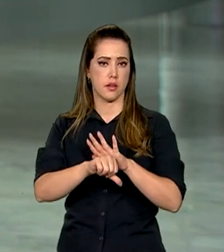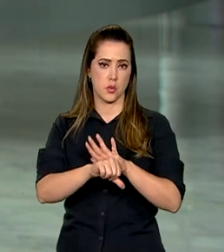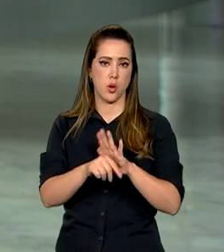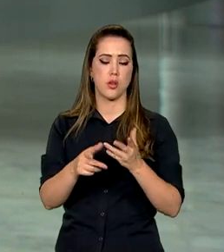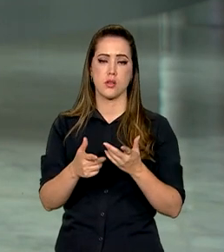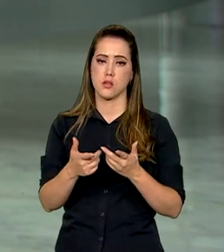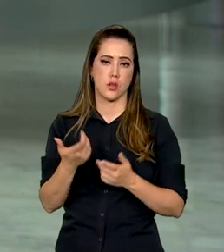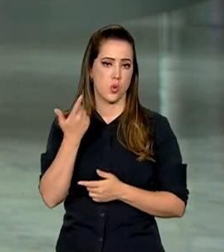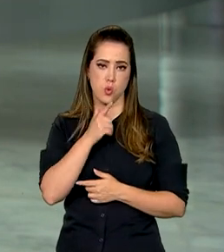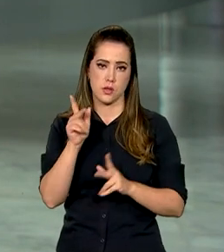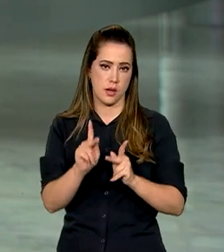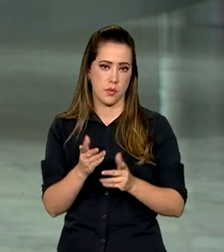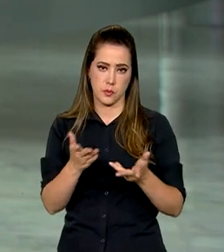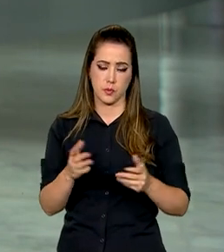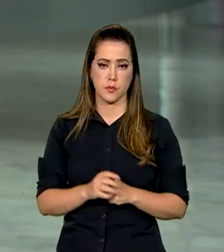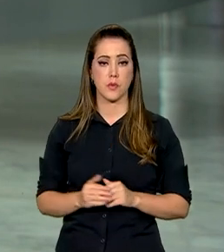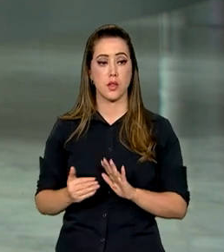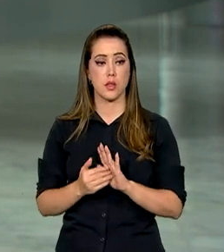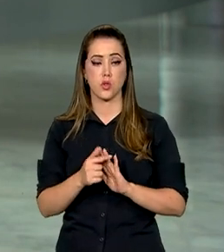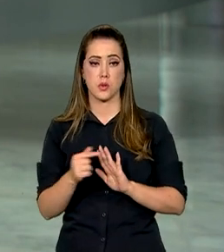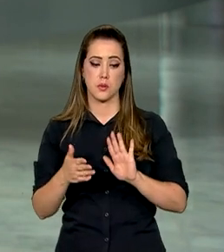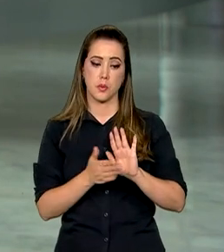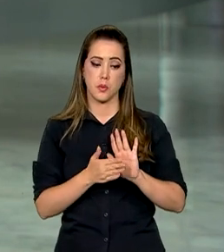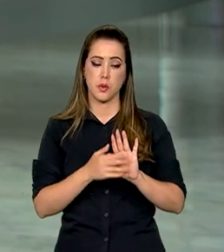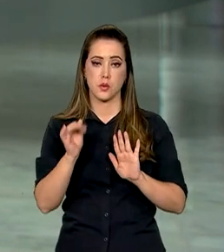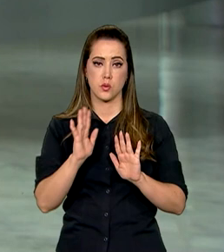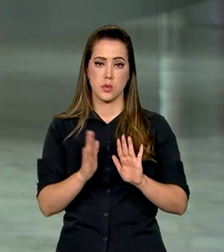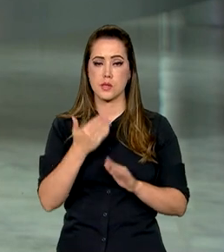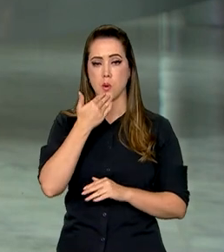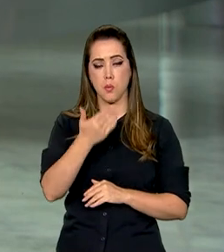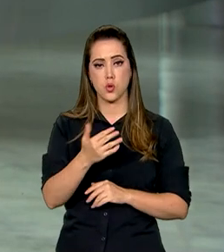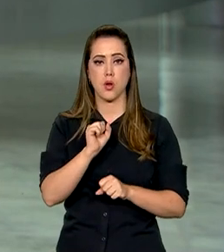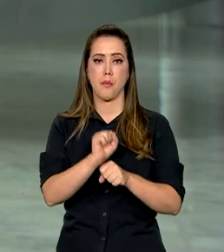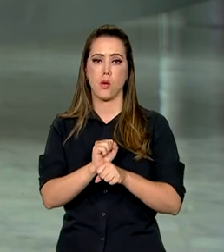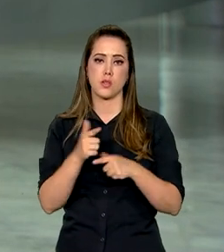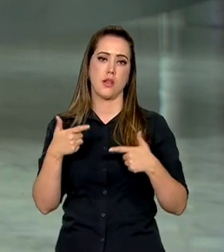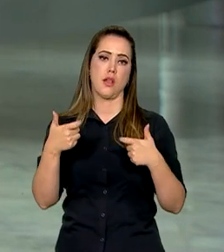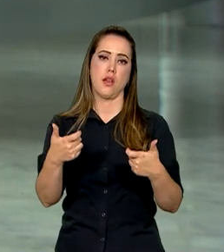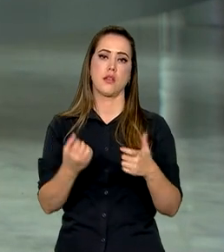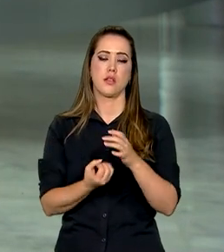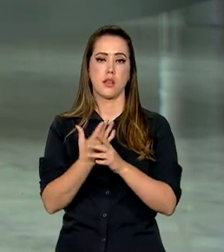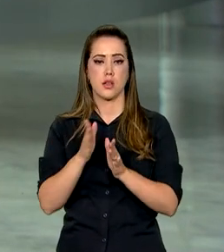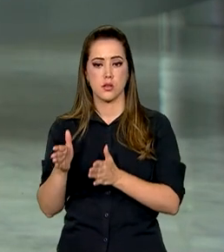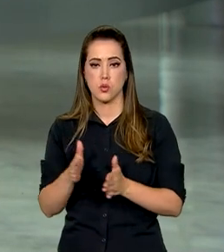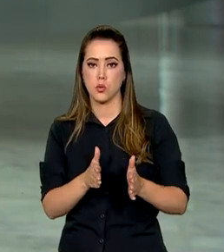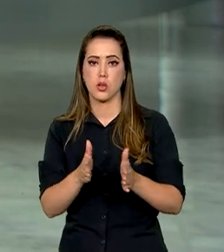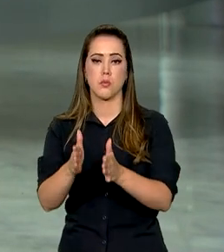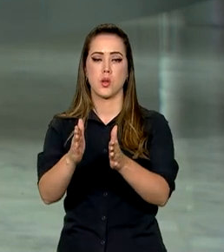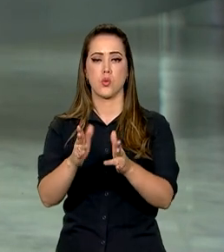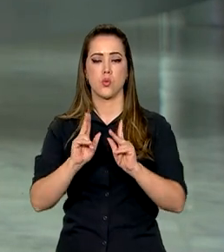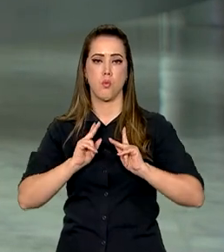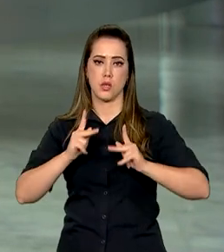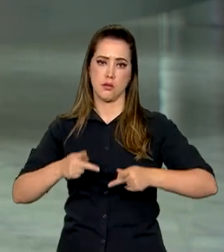paz. Na última semana, uma proposta da diplomacia brasileira, que pedia um cessar-fogo e a criação de um corredor humanitário